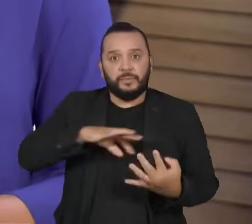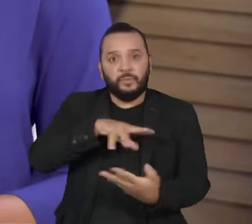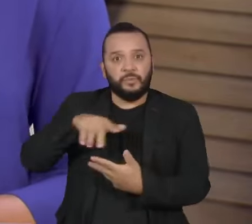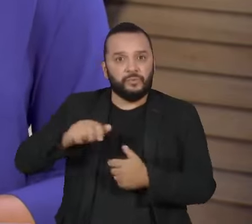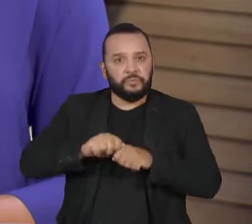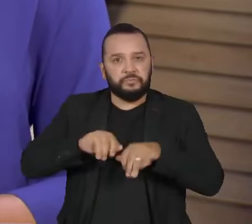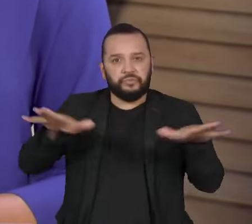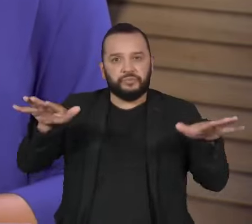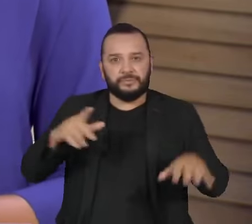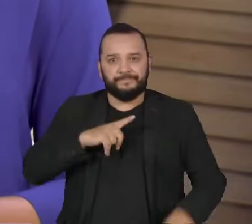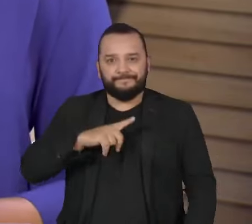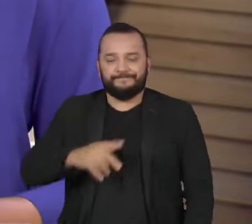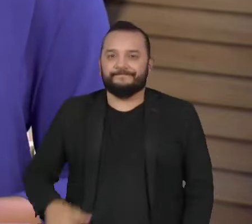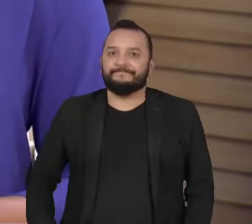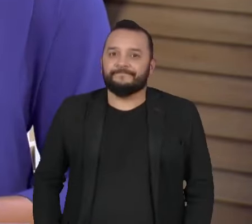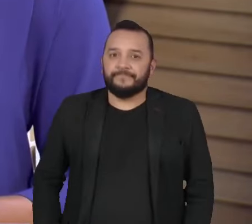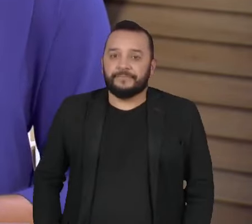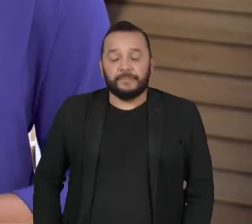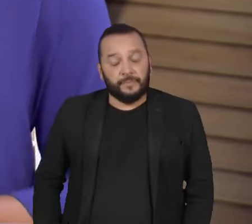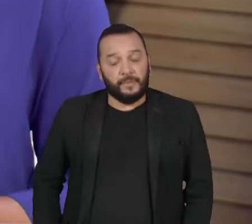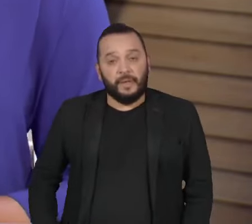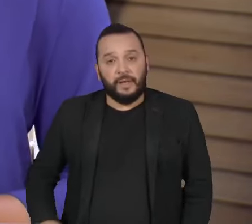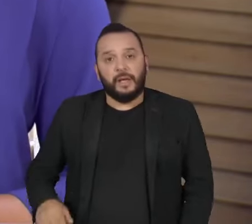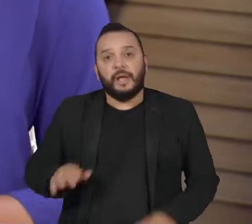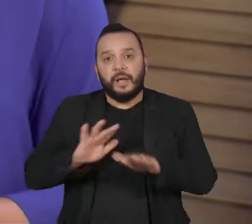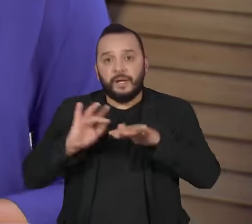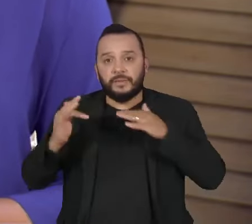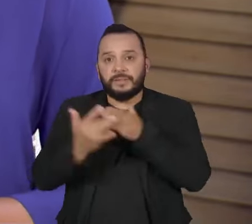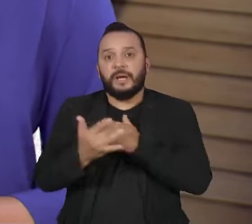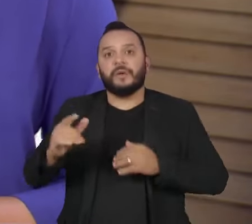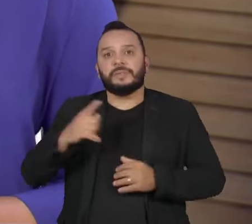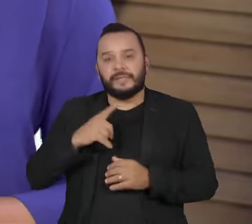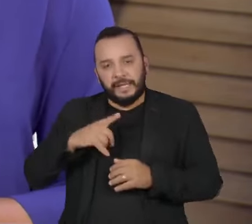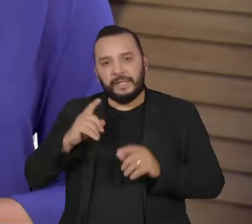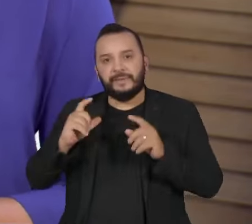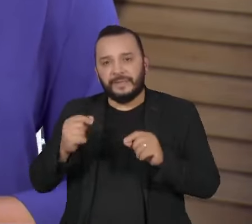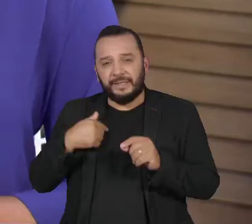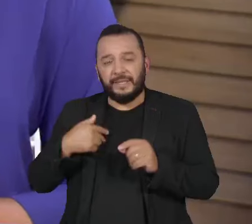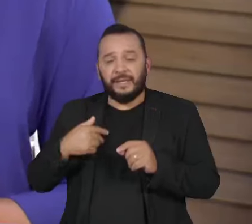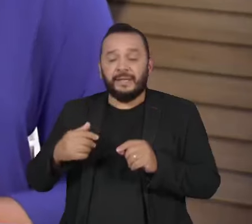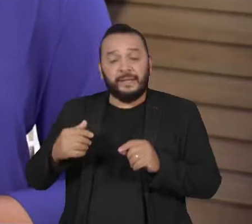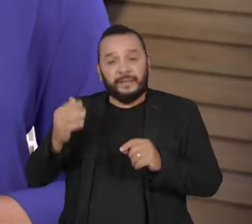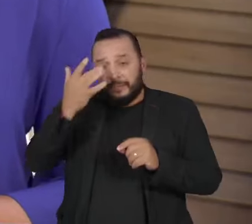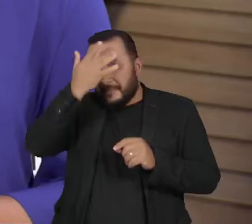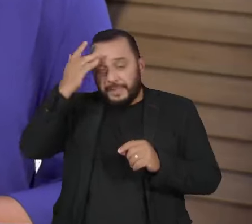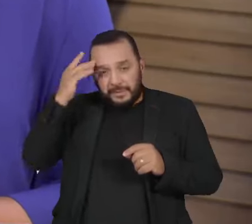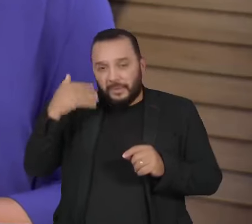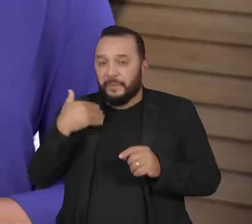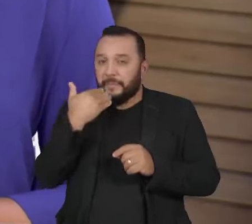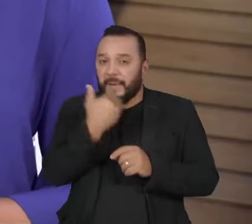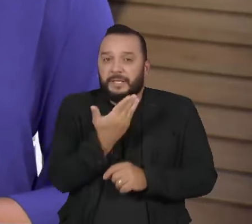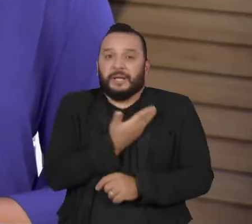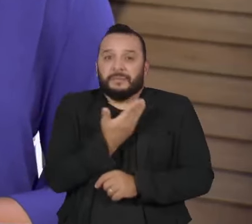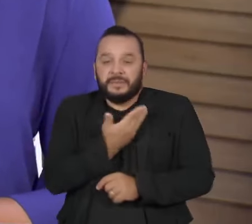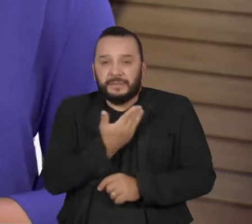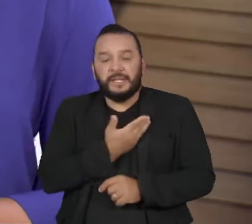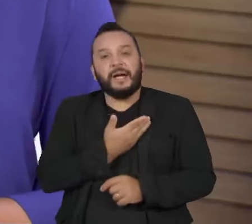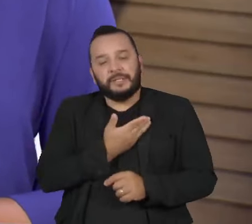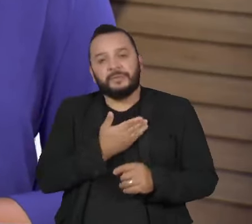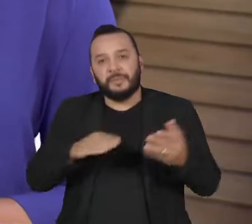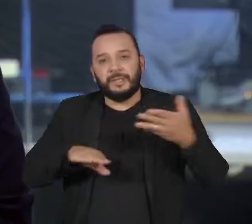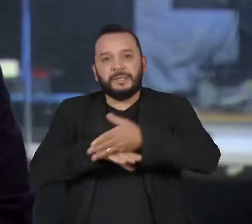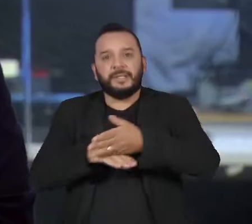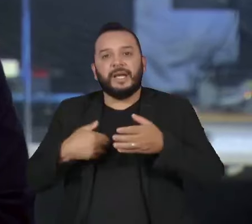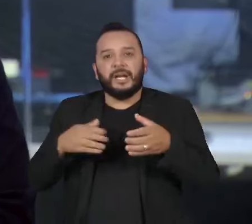Usuários de redes sociais são bombardeados com pedidos de amizade, de perfis, para fazer parte do chamado jogo do